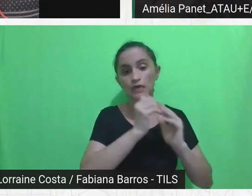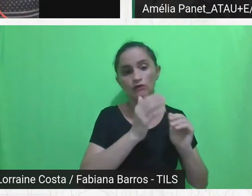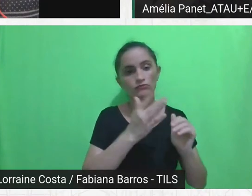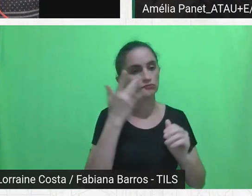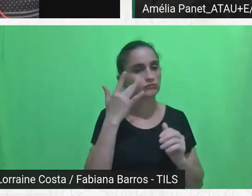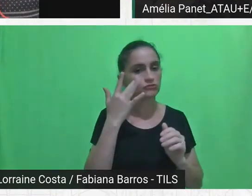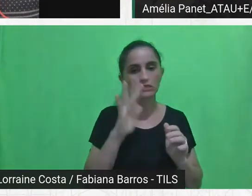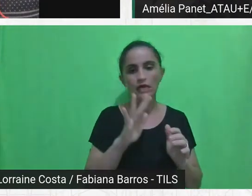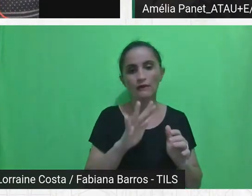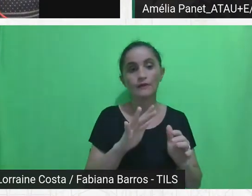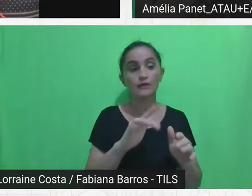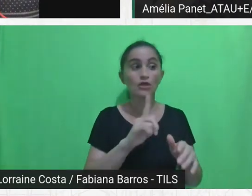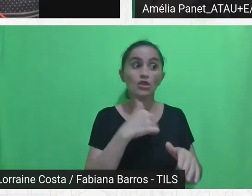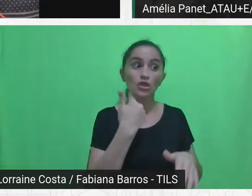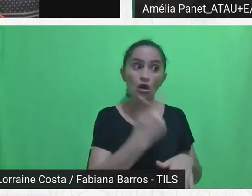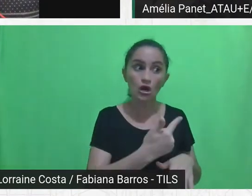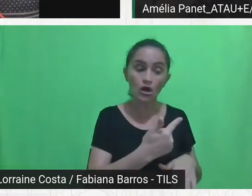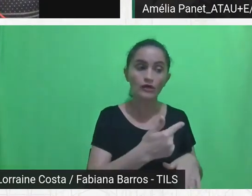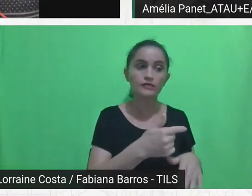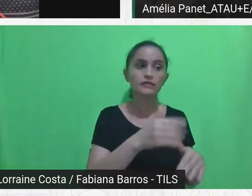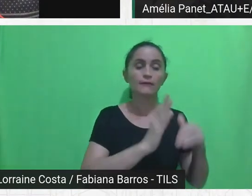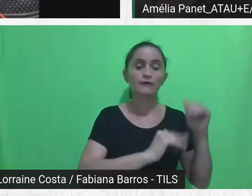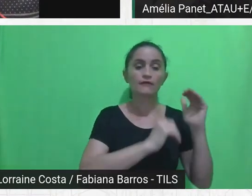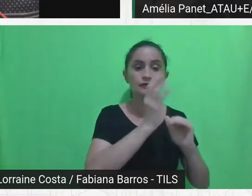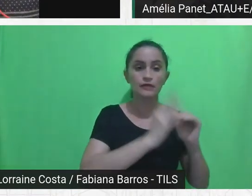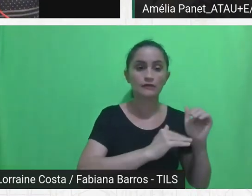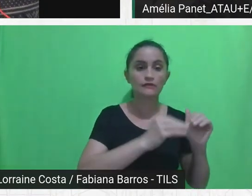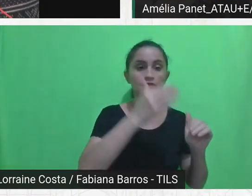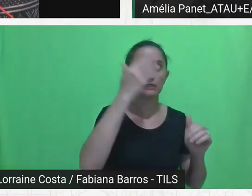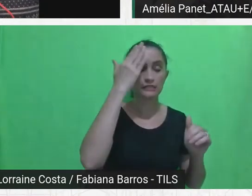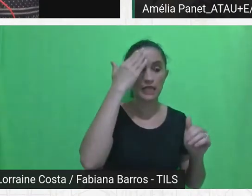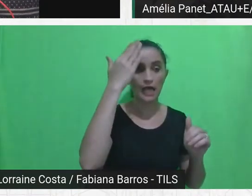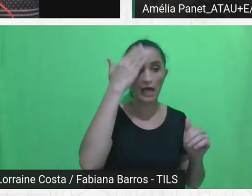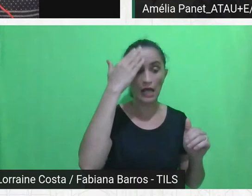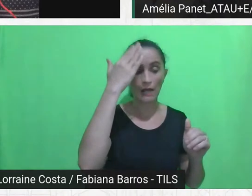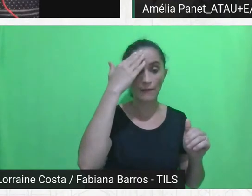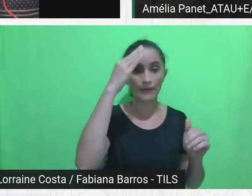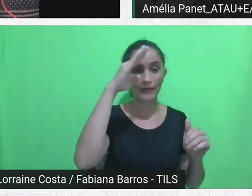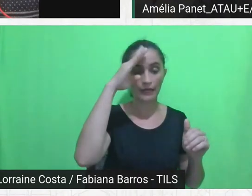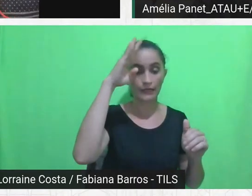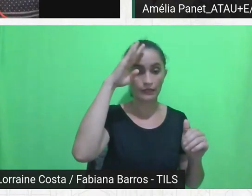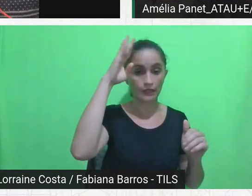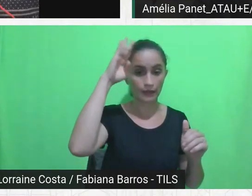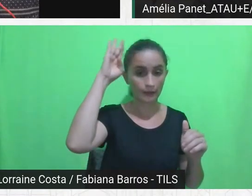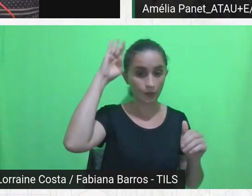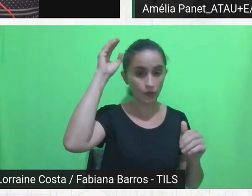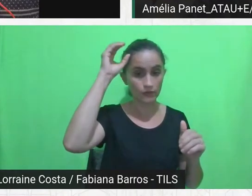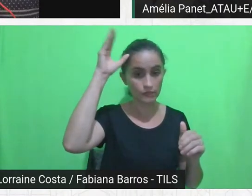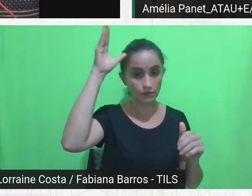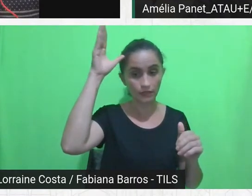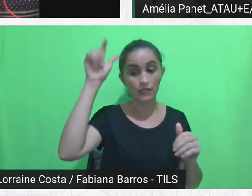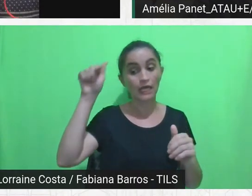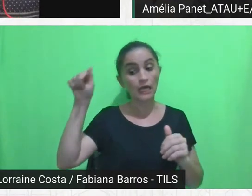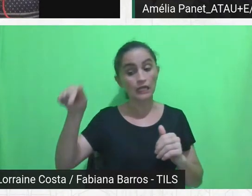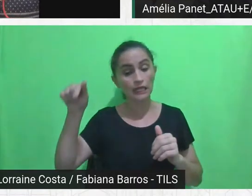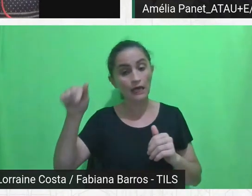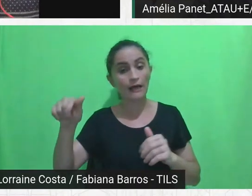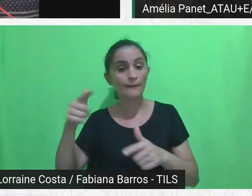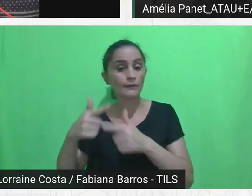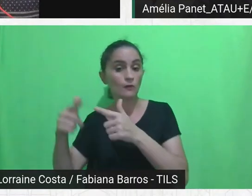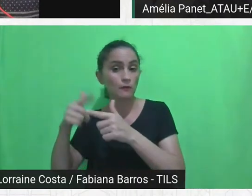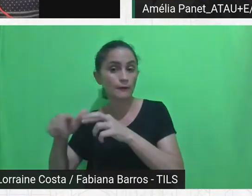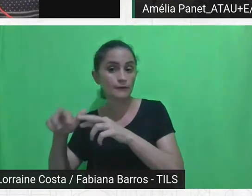saber de sobrevivência nessa diversidade absurda que a gente tem, então não tem esgoto, não tem água, não tem garantia